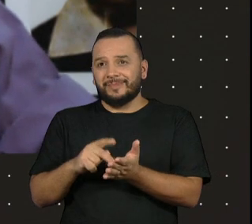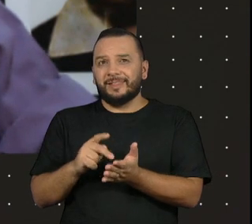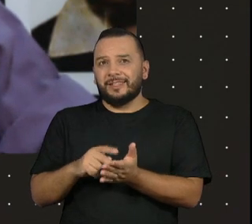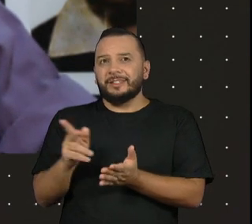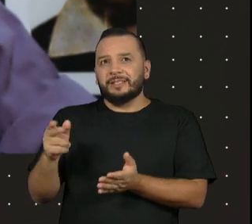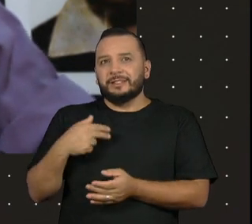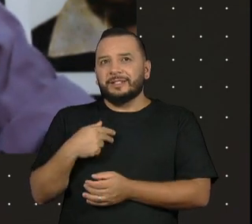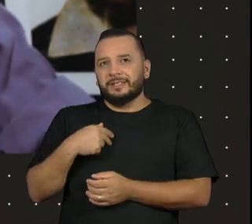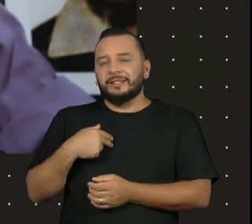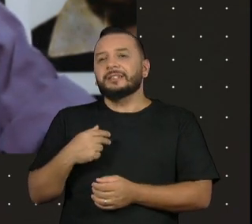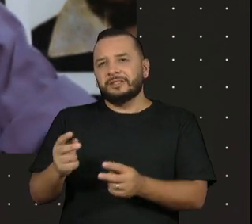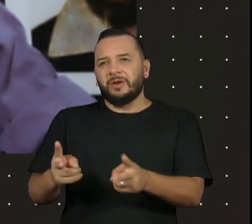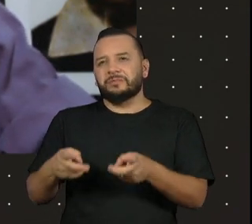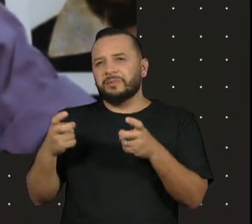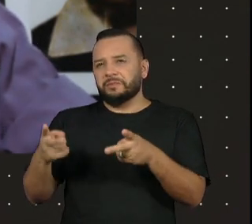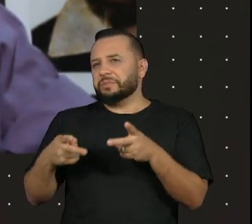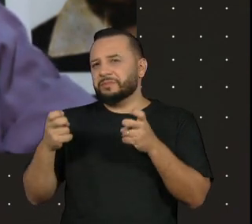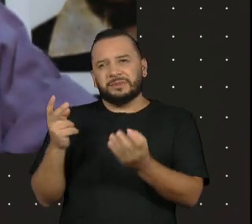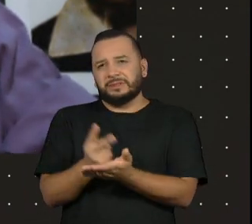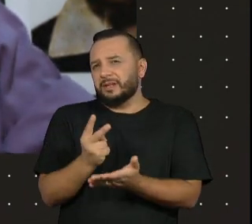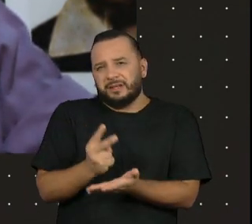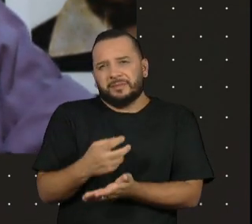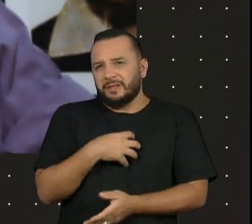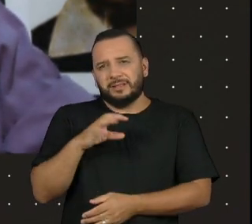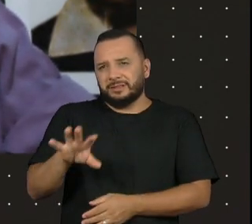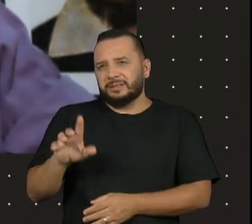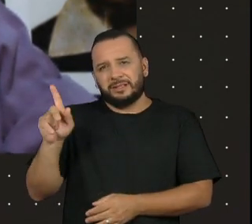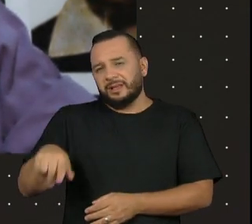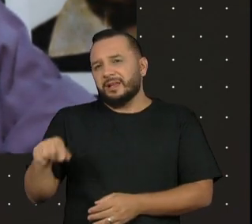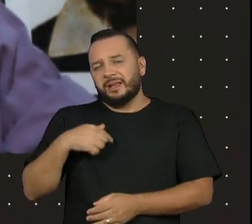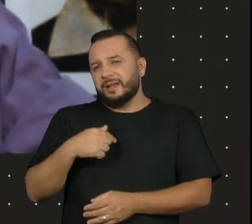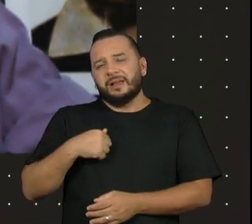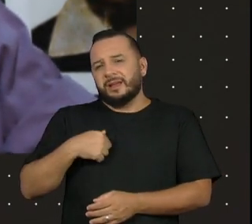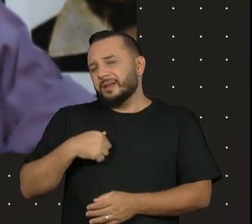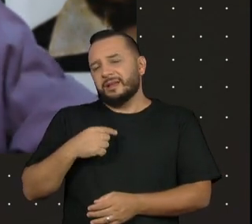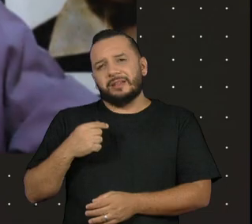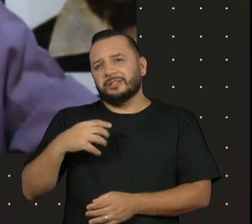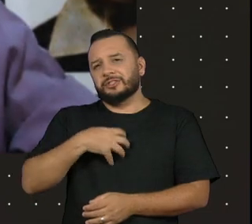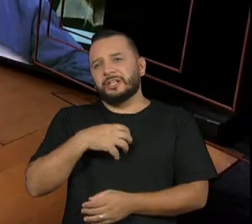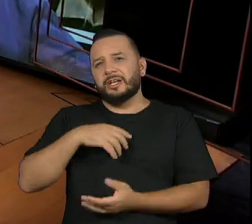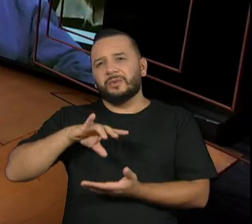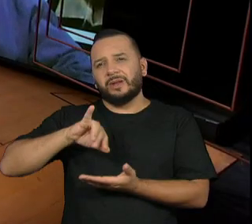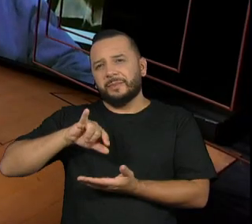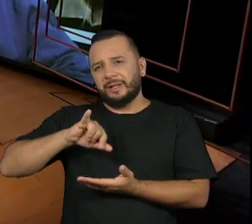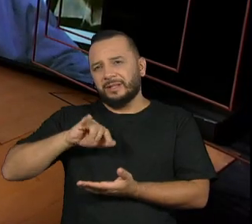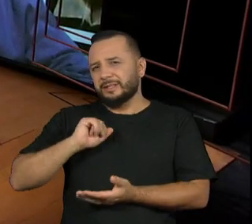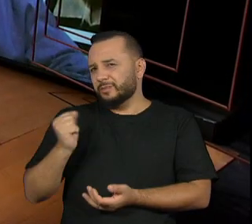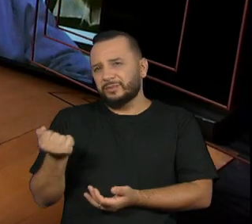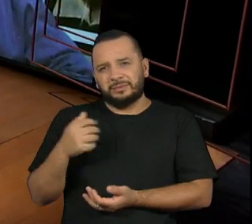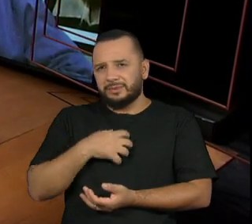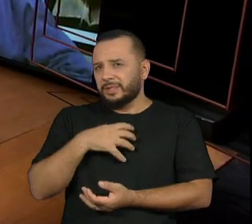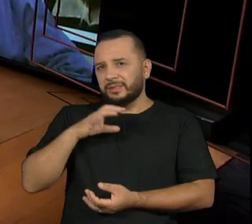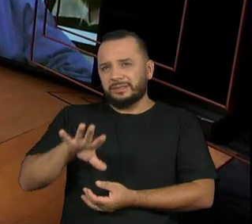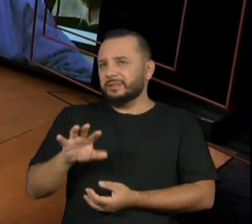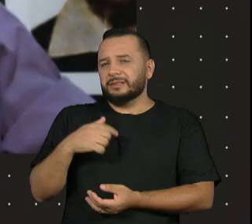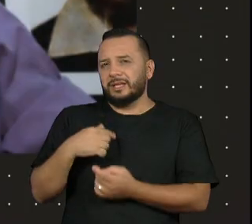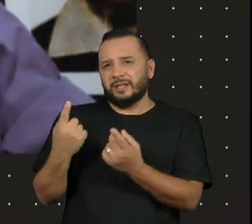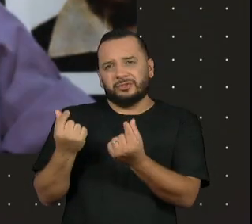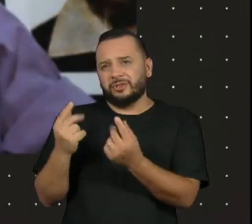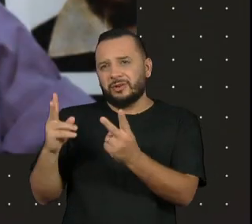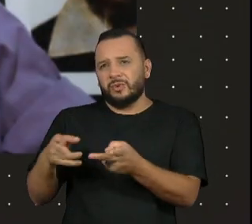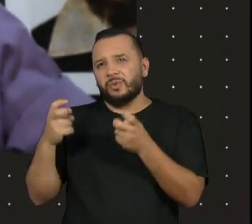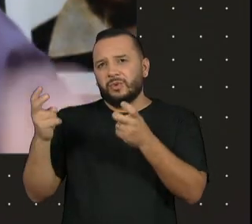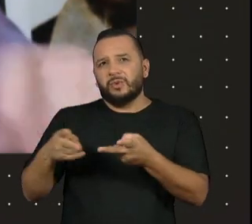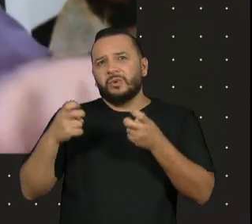e vão explorar cada vez mais o máximo, como todo capitalismo está nesse momento de explorar tudo ao máximo, né? tirar a maior parte do